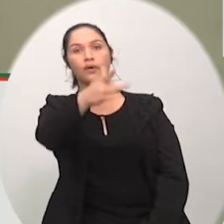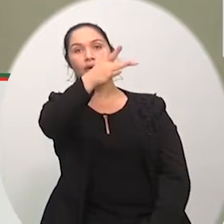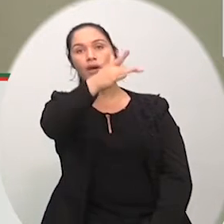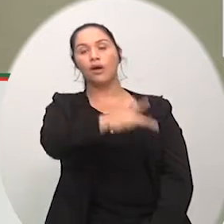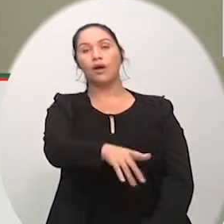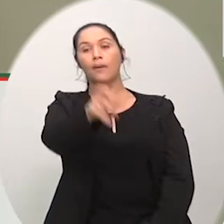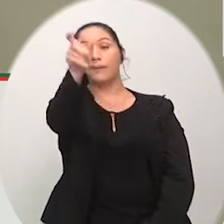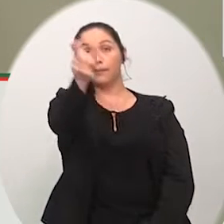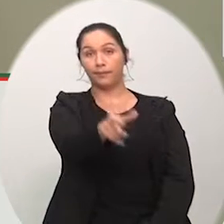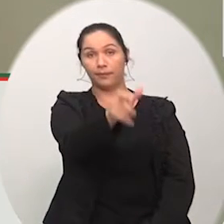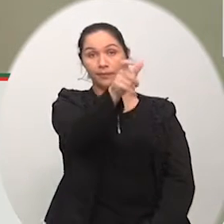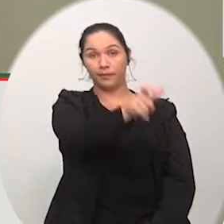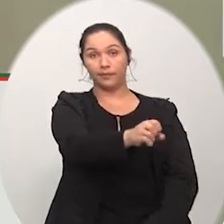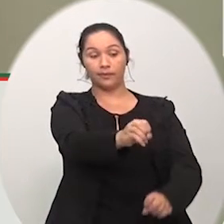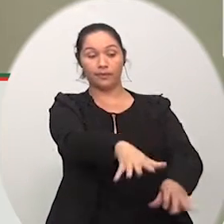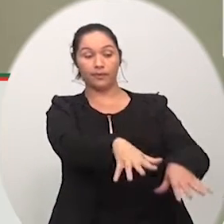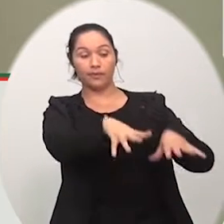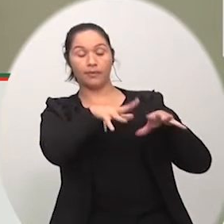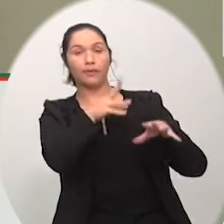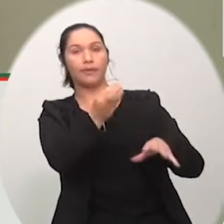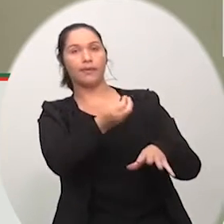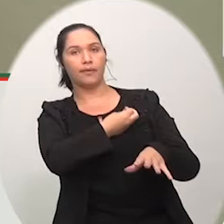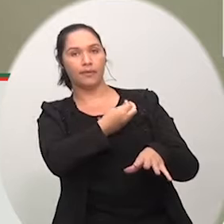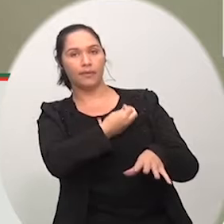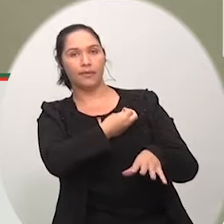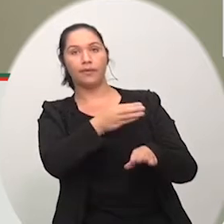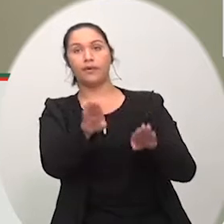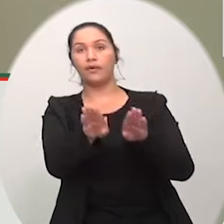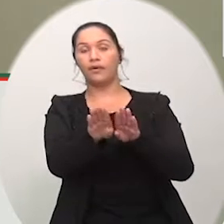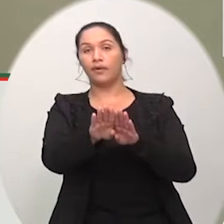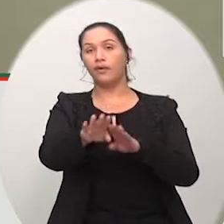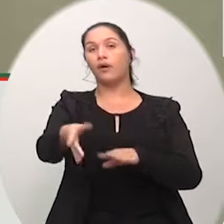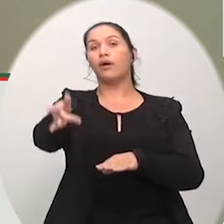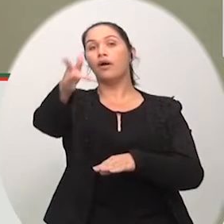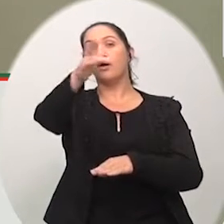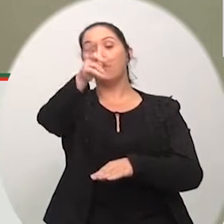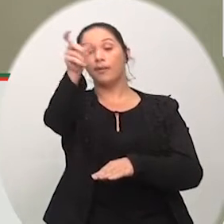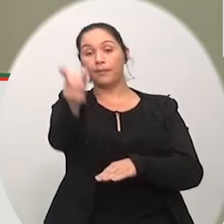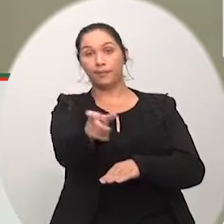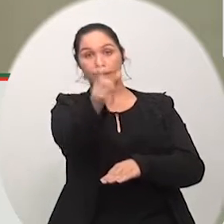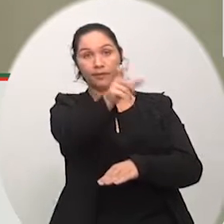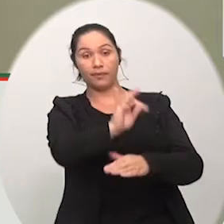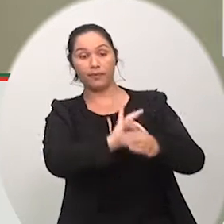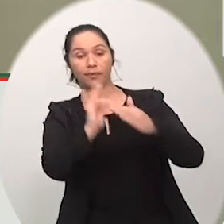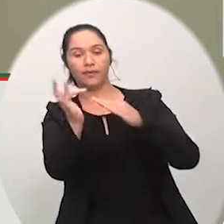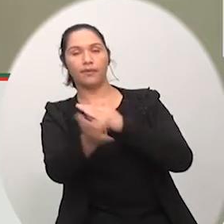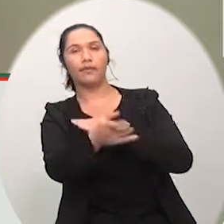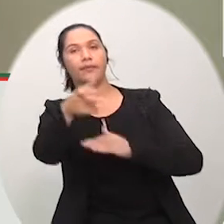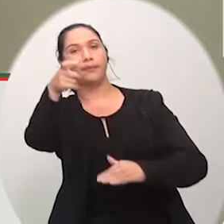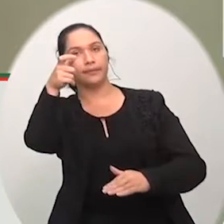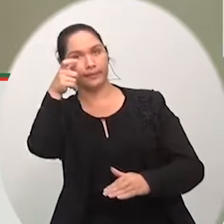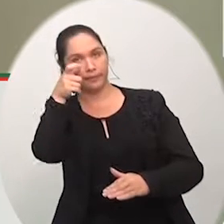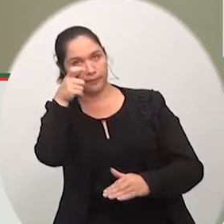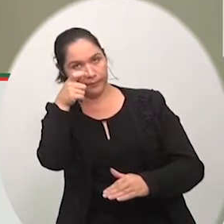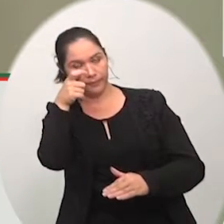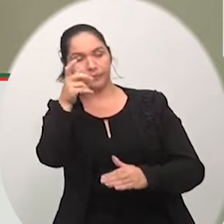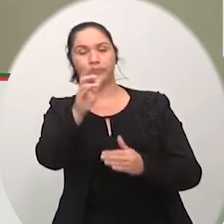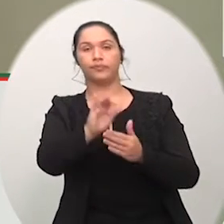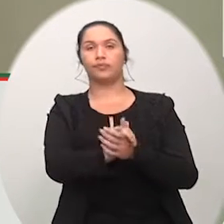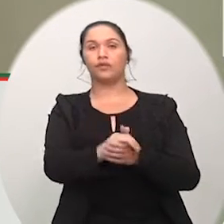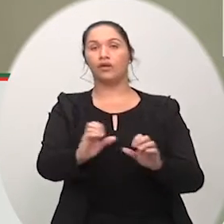assiste e aqueles que nos acompanham pela rede social. Vou ser muito breve. Na verdade, para